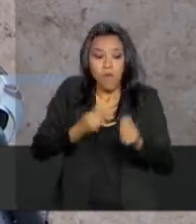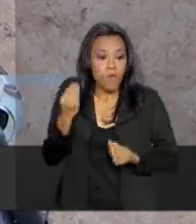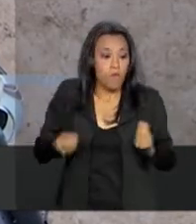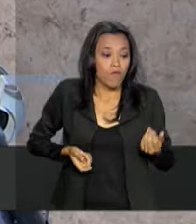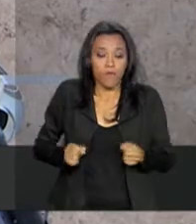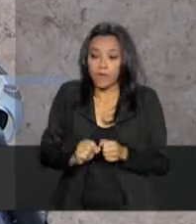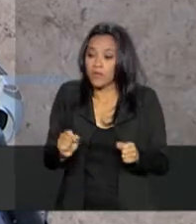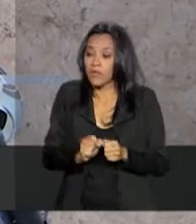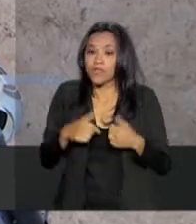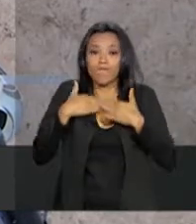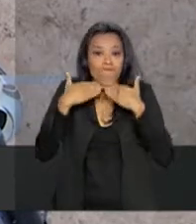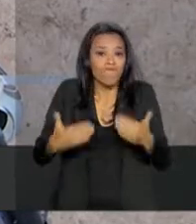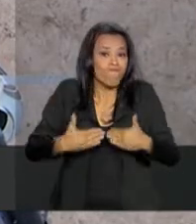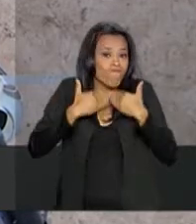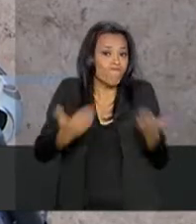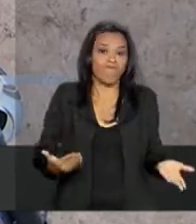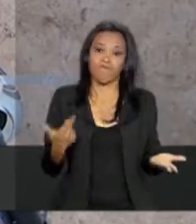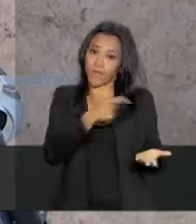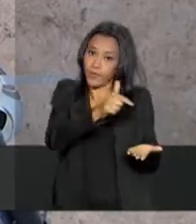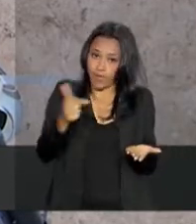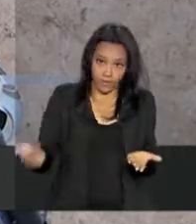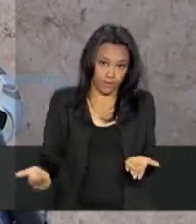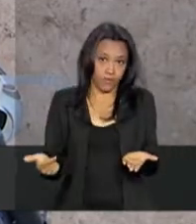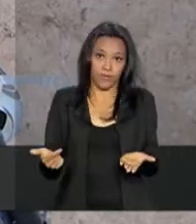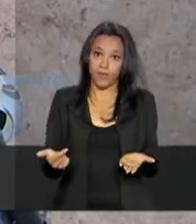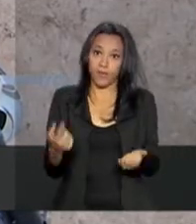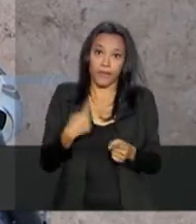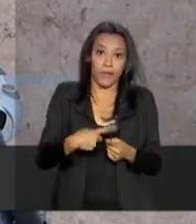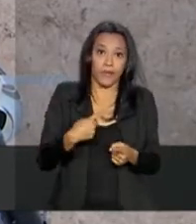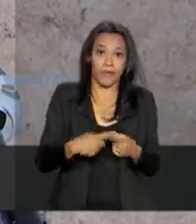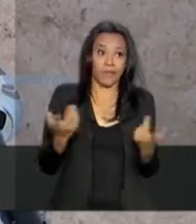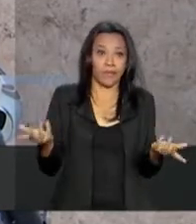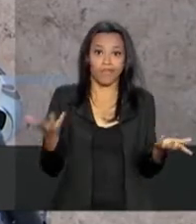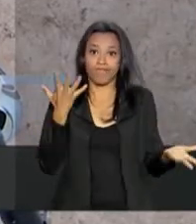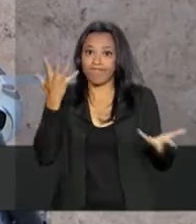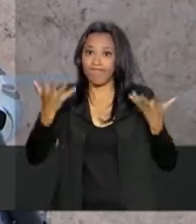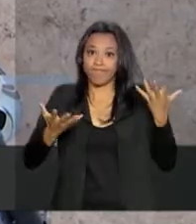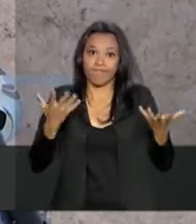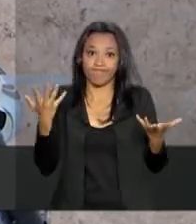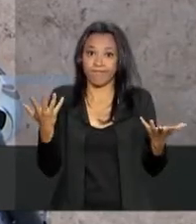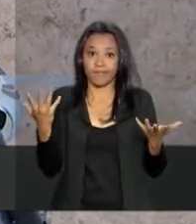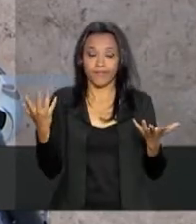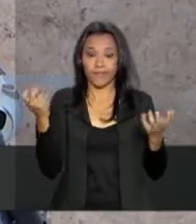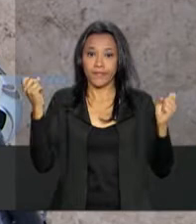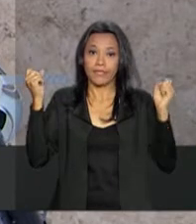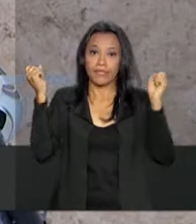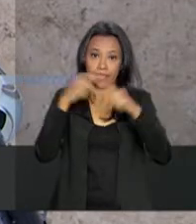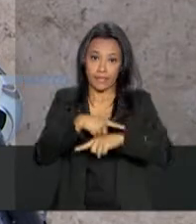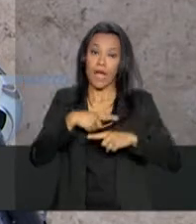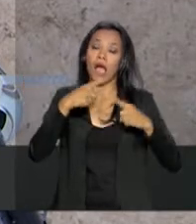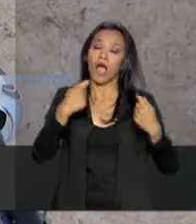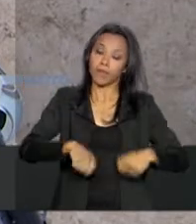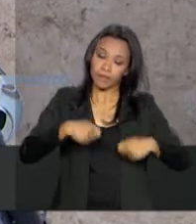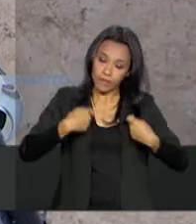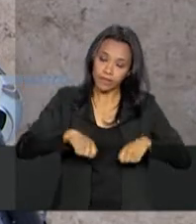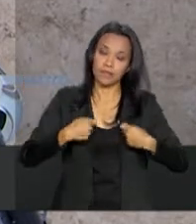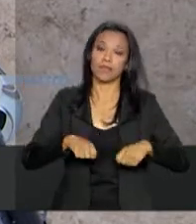recursos de segurança pública. Ou porque não existem mais, ou porque estão todos empregados. E aí é preciso